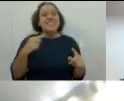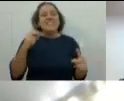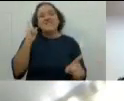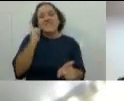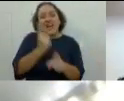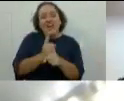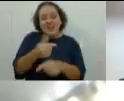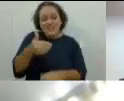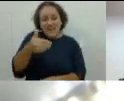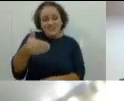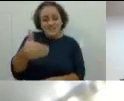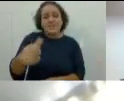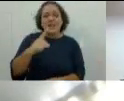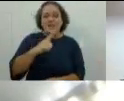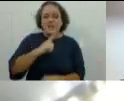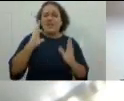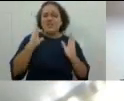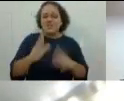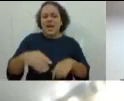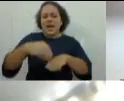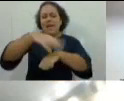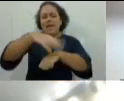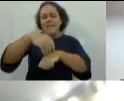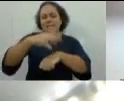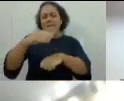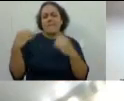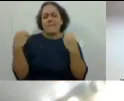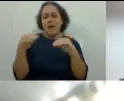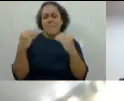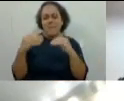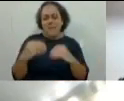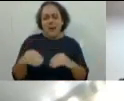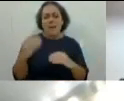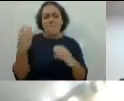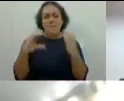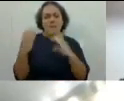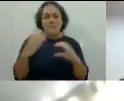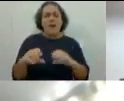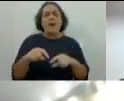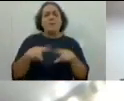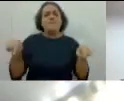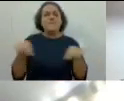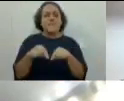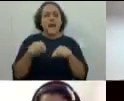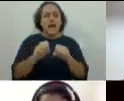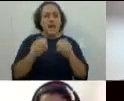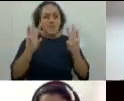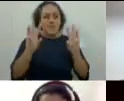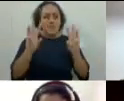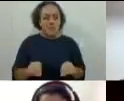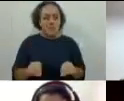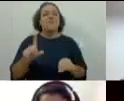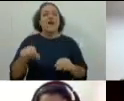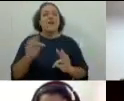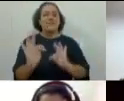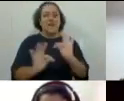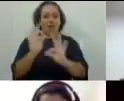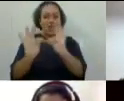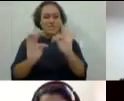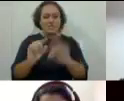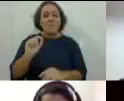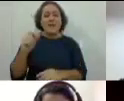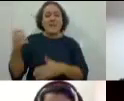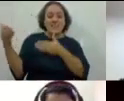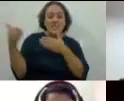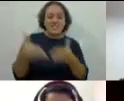Mas nos vemos e já tem um monte de recado lá na sala, tá? De tecnologia,